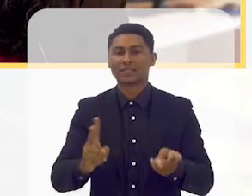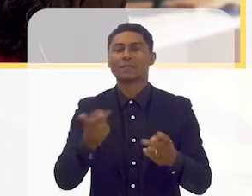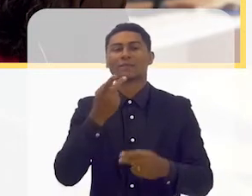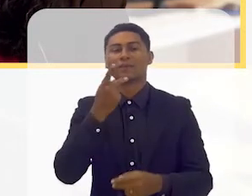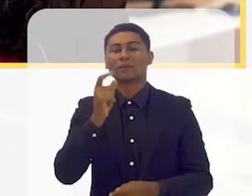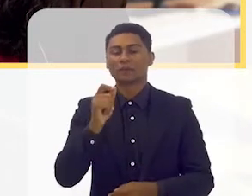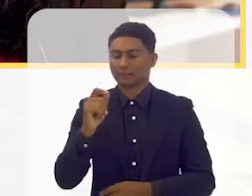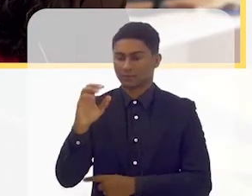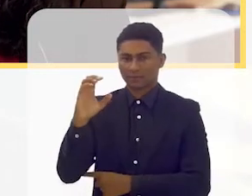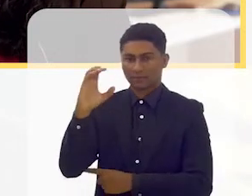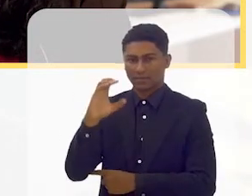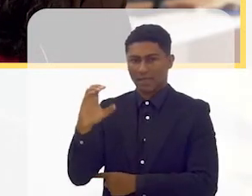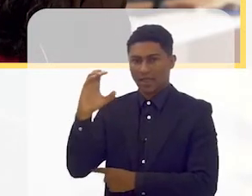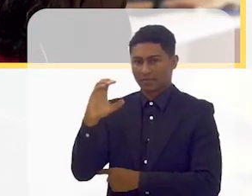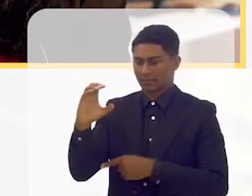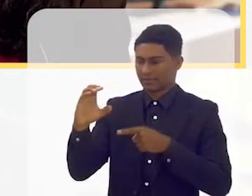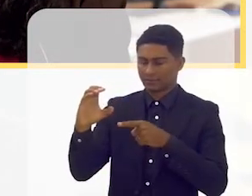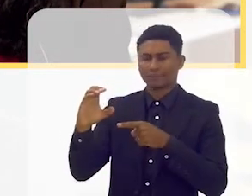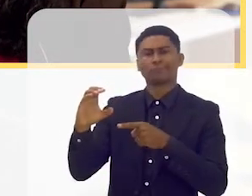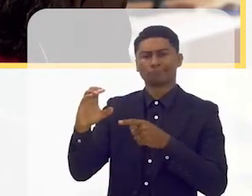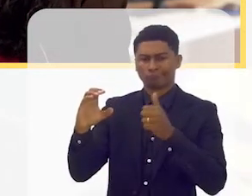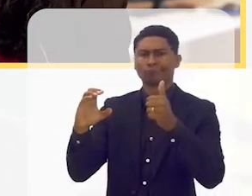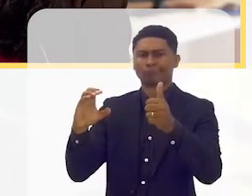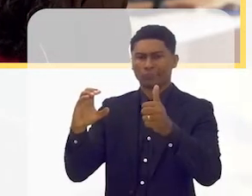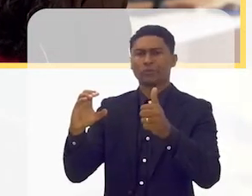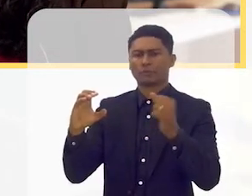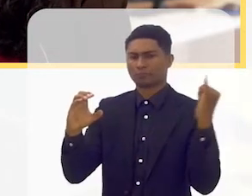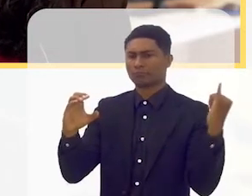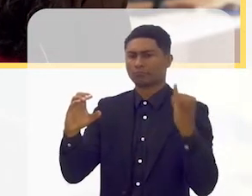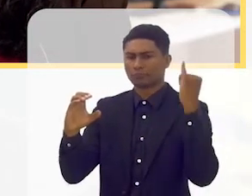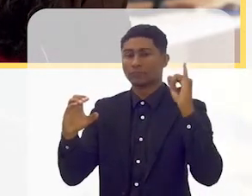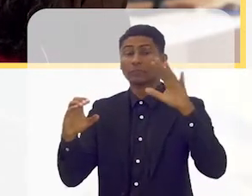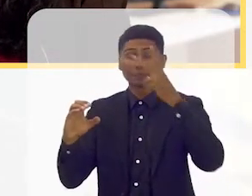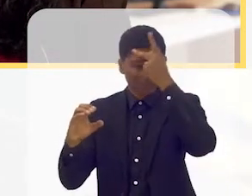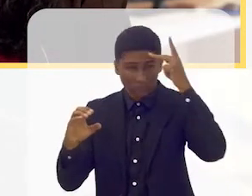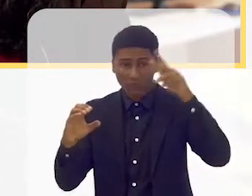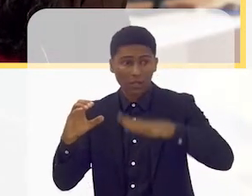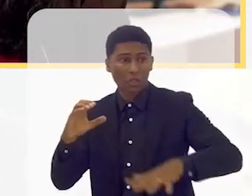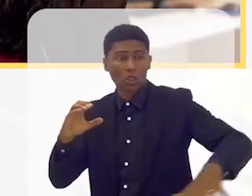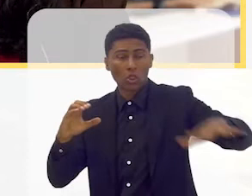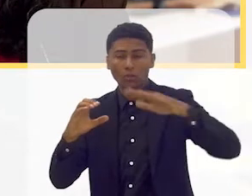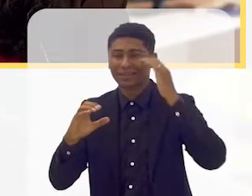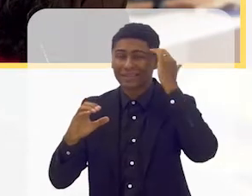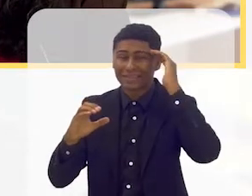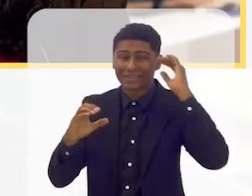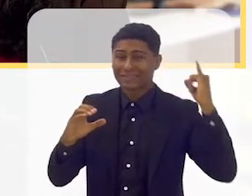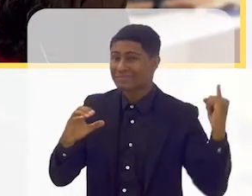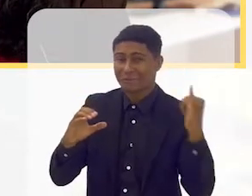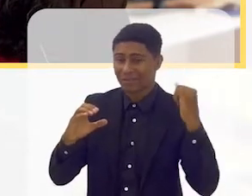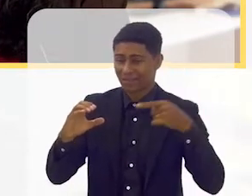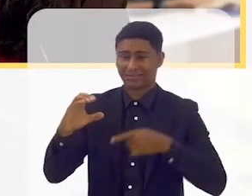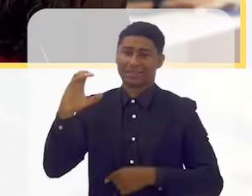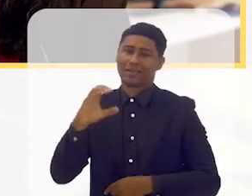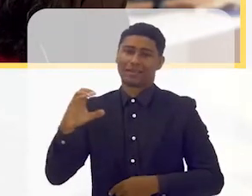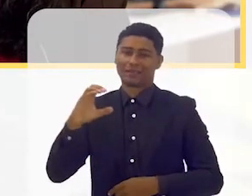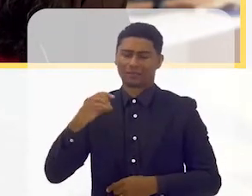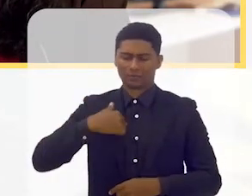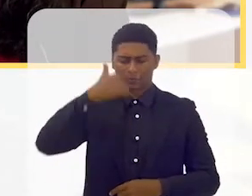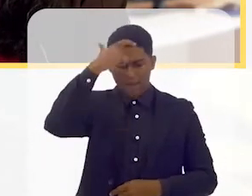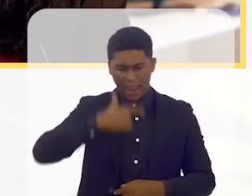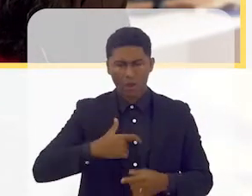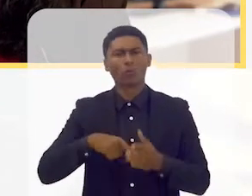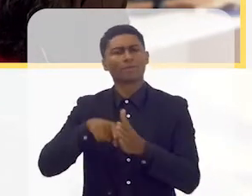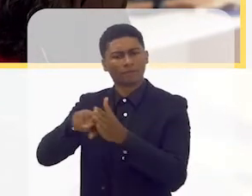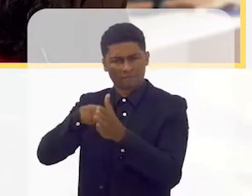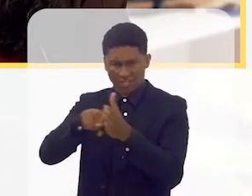que é fazer ciência, mas fazer ciência para que todos possam entender. Na verdade, eu sou investigadora, mas eu não quero